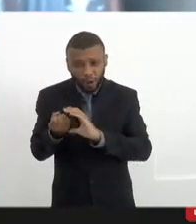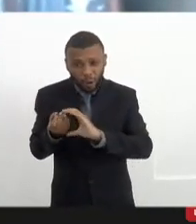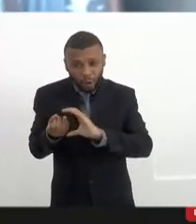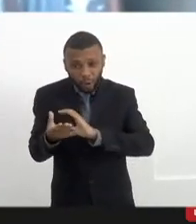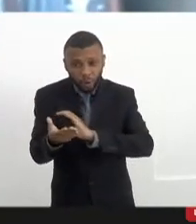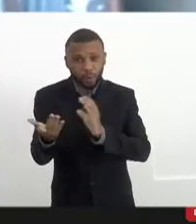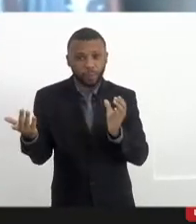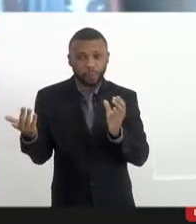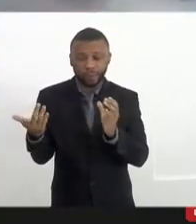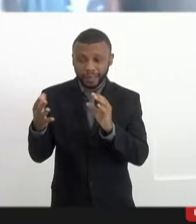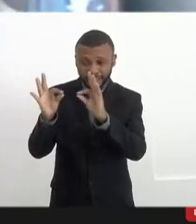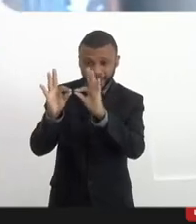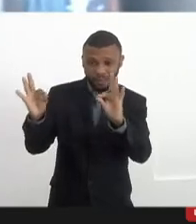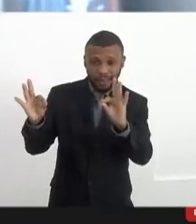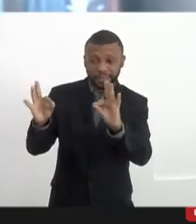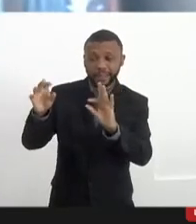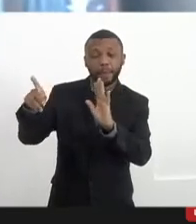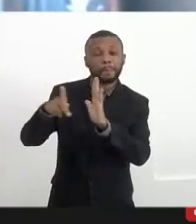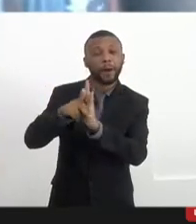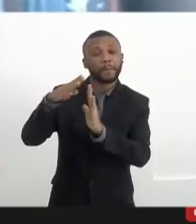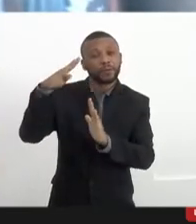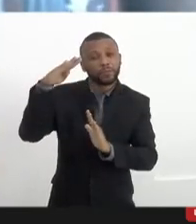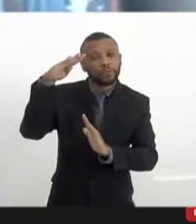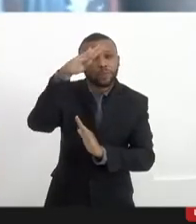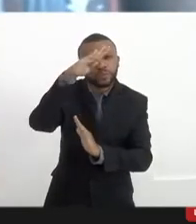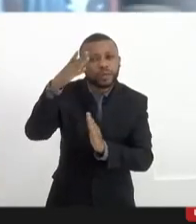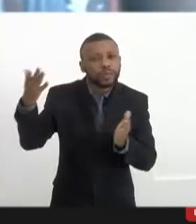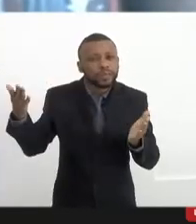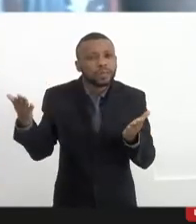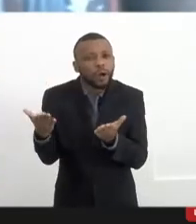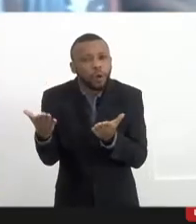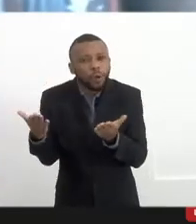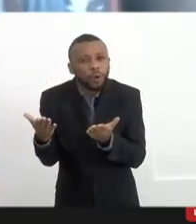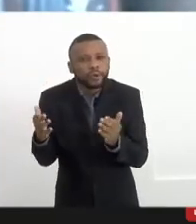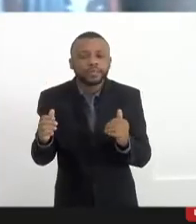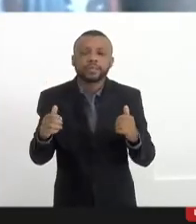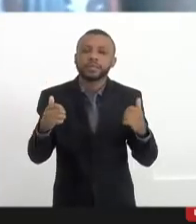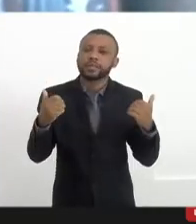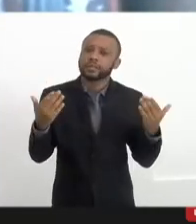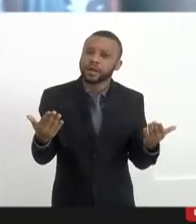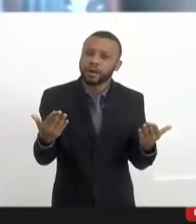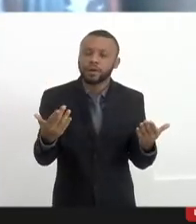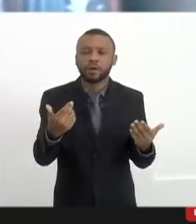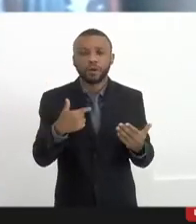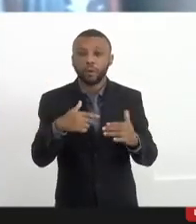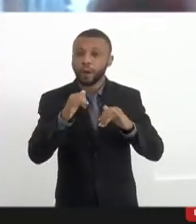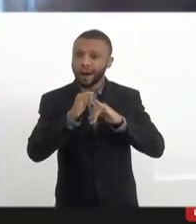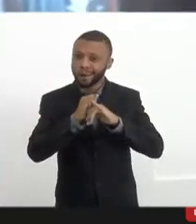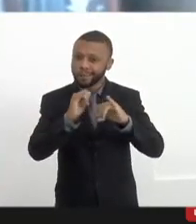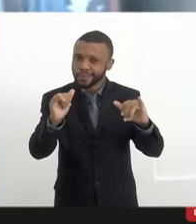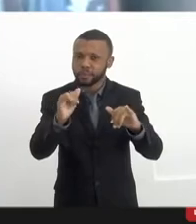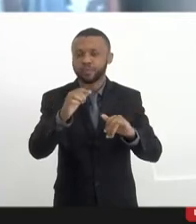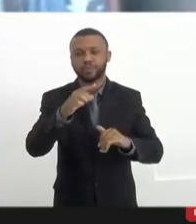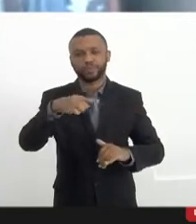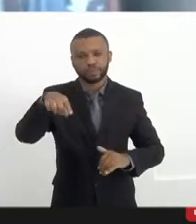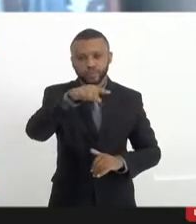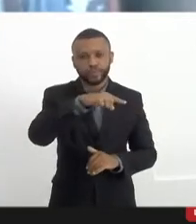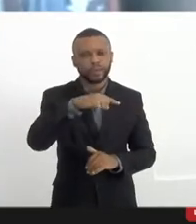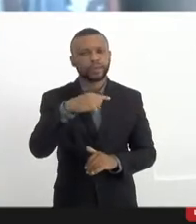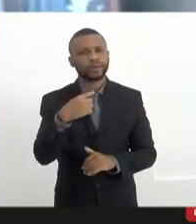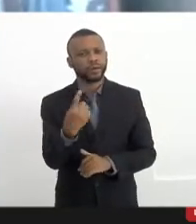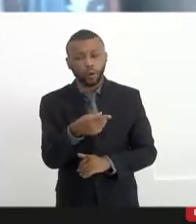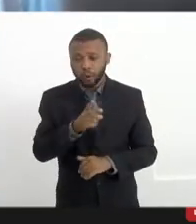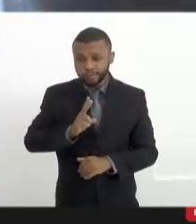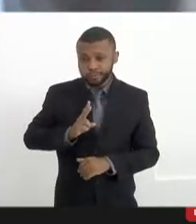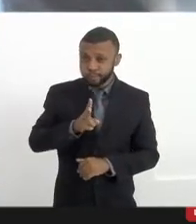Essa palavra de ordem é bolsonarista hoje. Então, pessoal, eu conclamo a todos continuarmos com as nossas